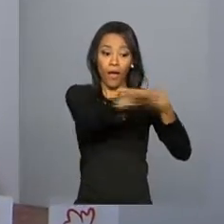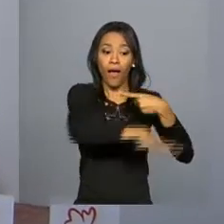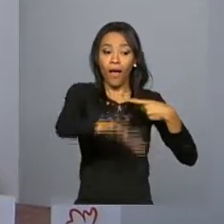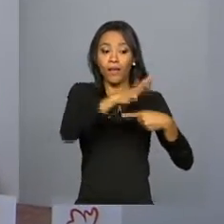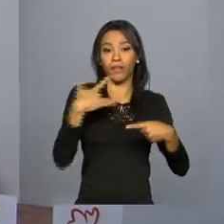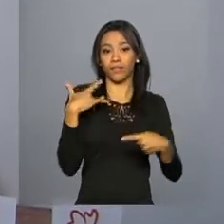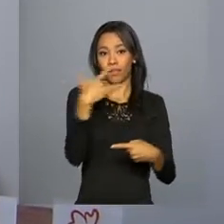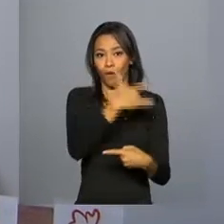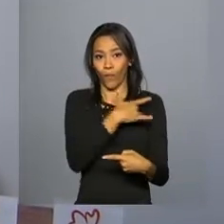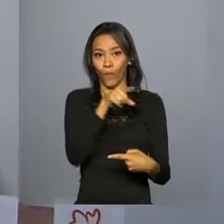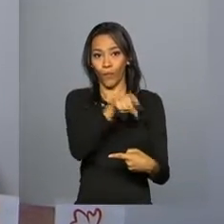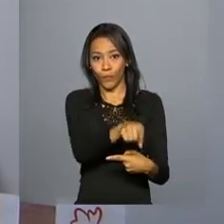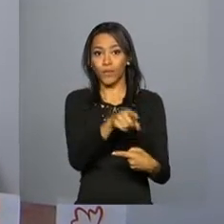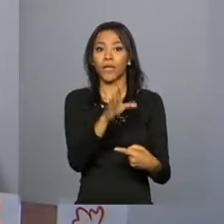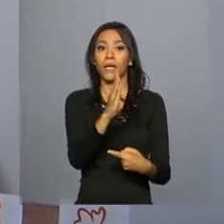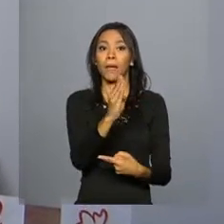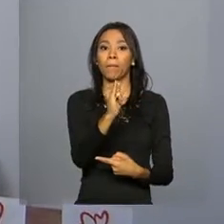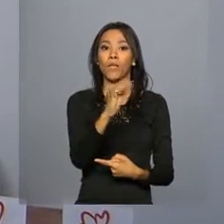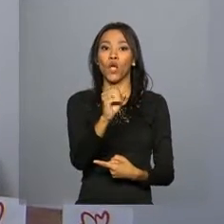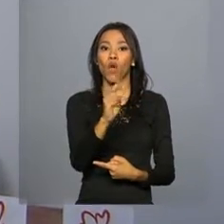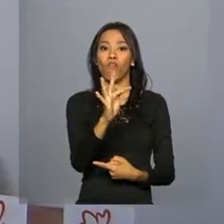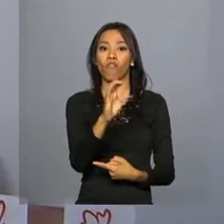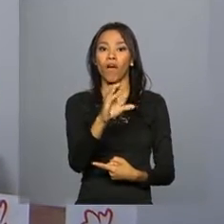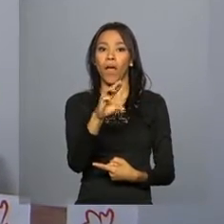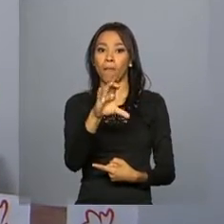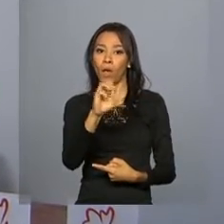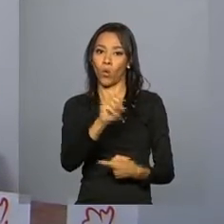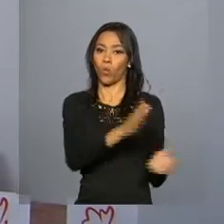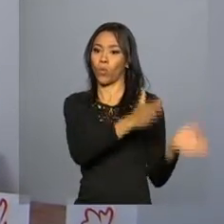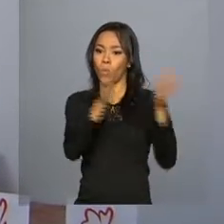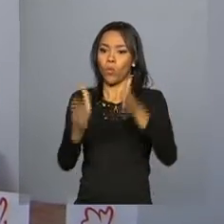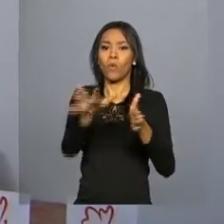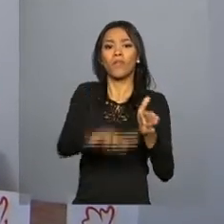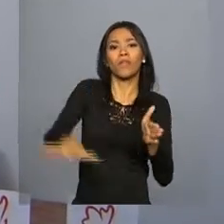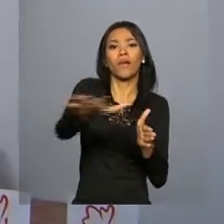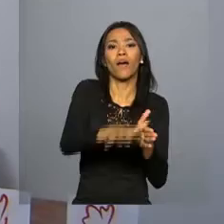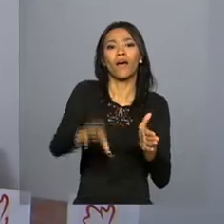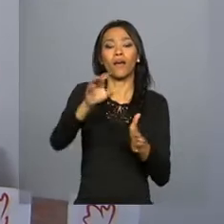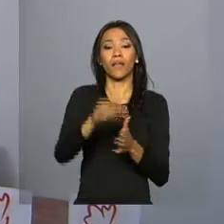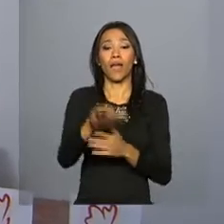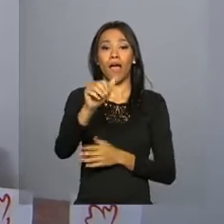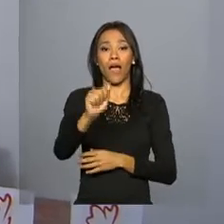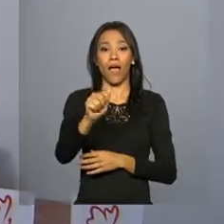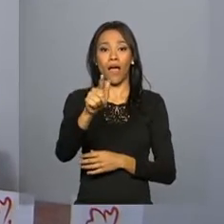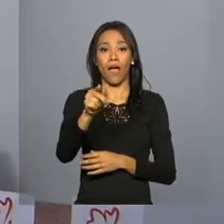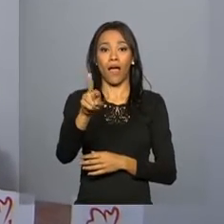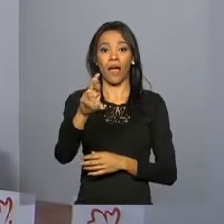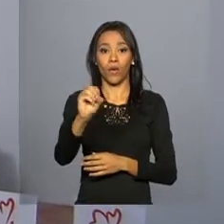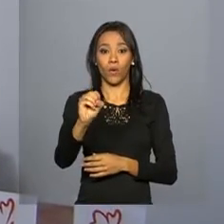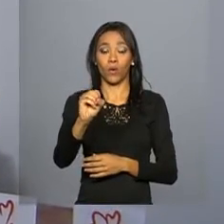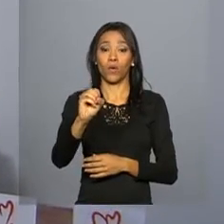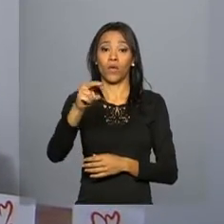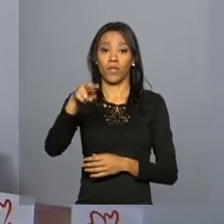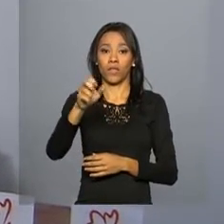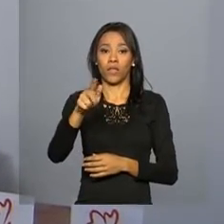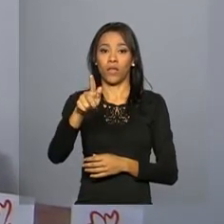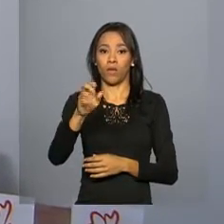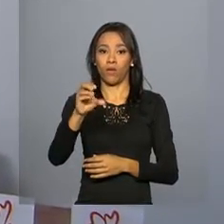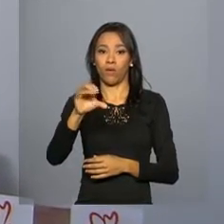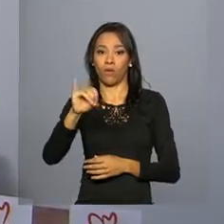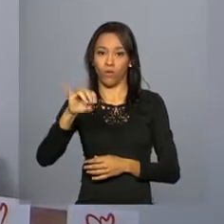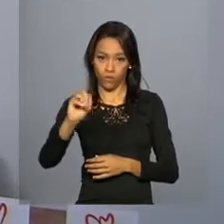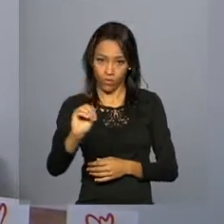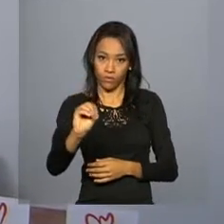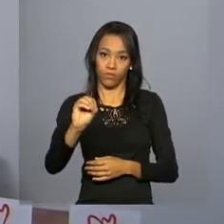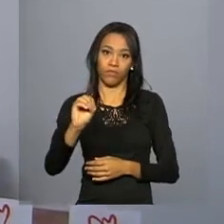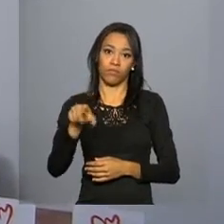humana, que é a produção de um biofármaco, e outro na área do agronegócio, que é a comercialização de kits diagnósticos para detecção